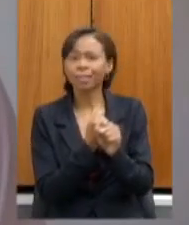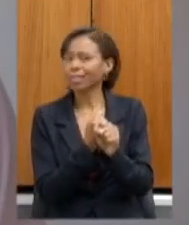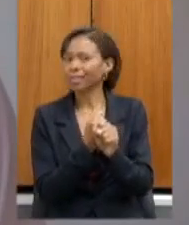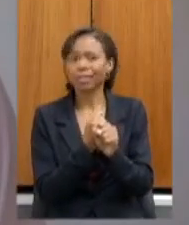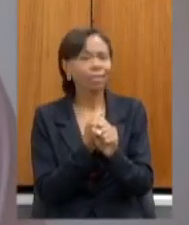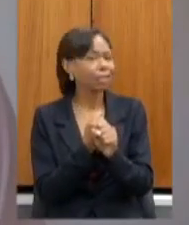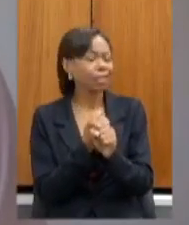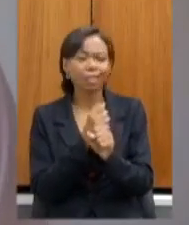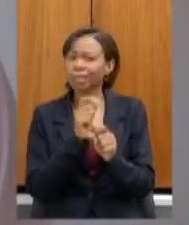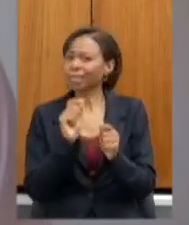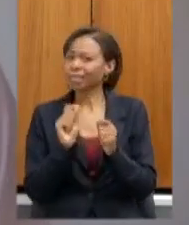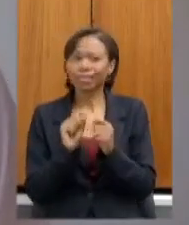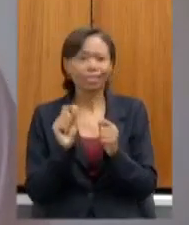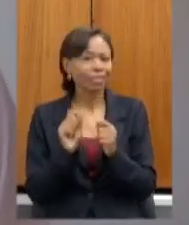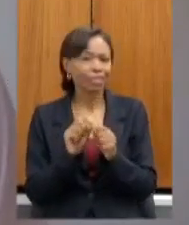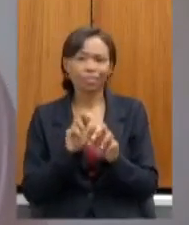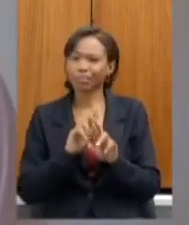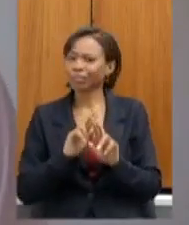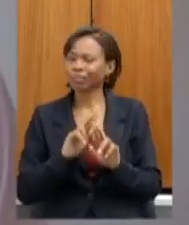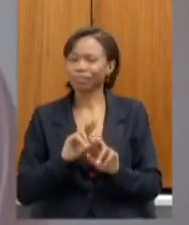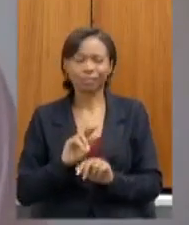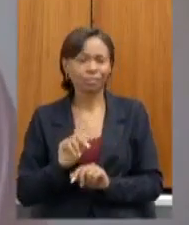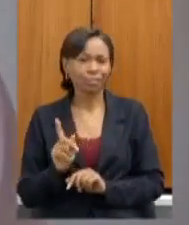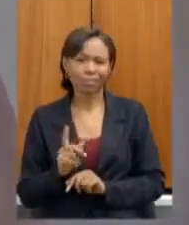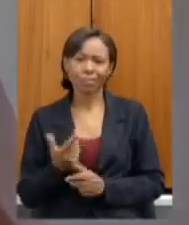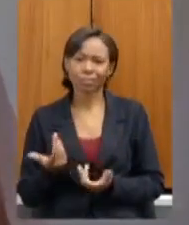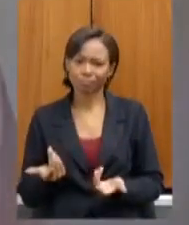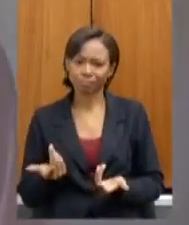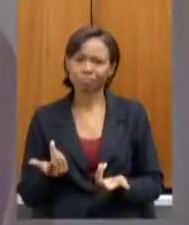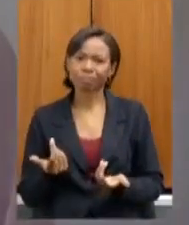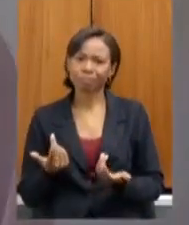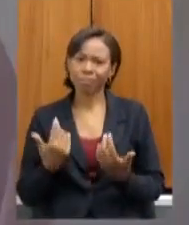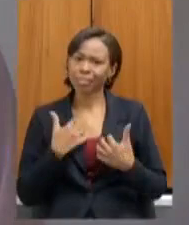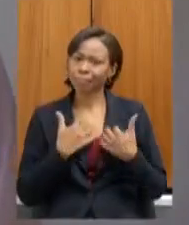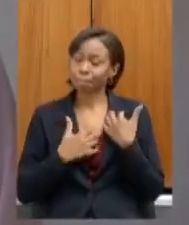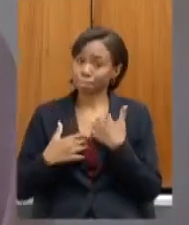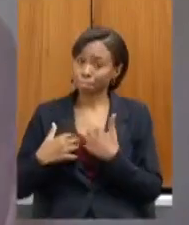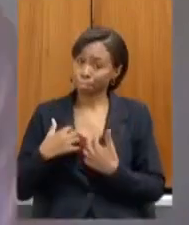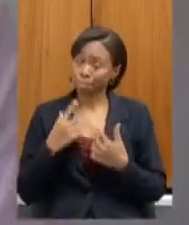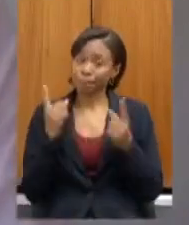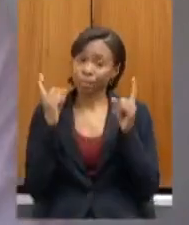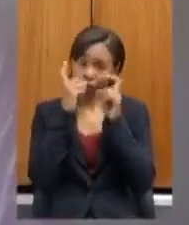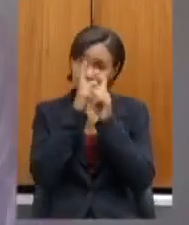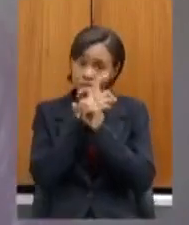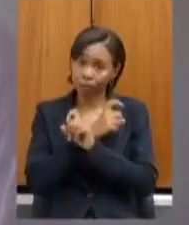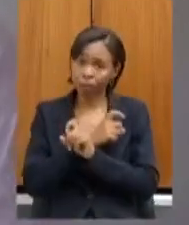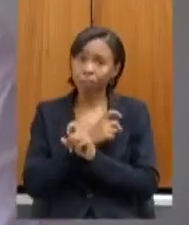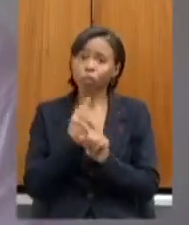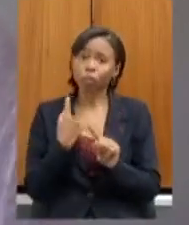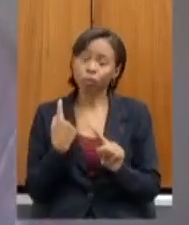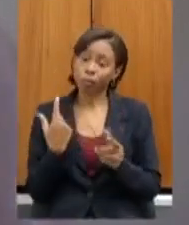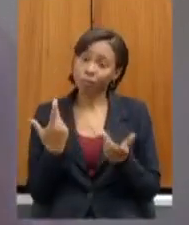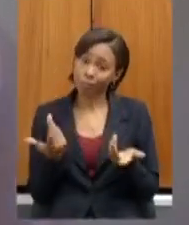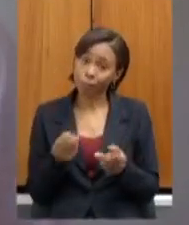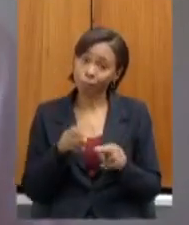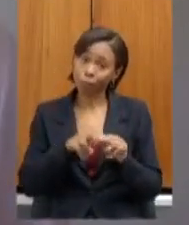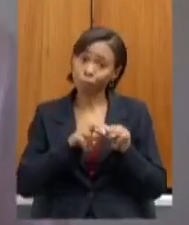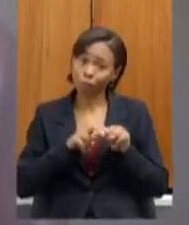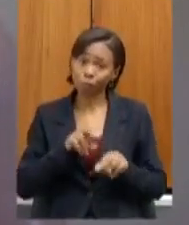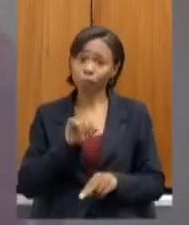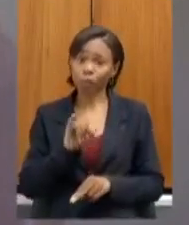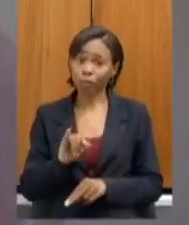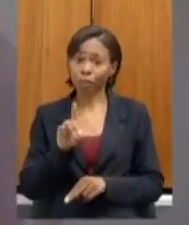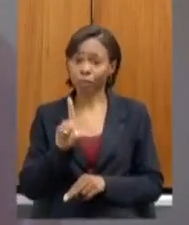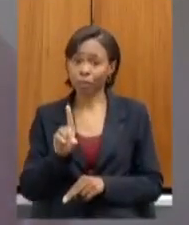isso é dramático eu acho difícil não é à toa que o IDEB teve um